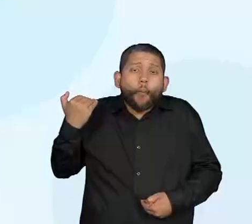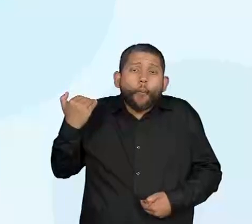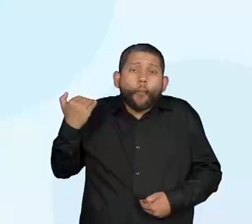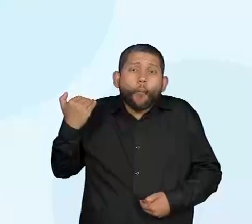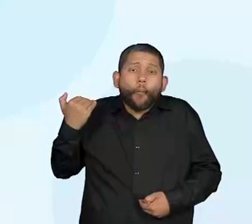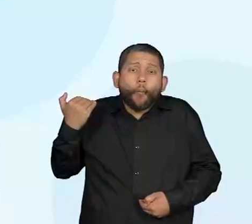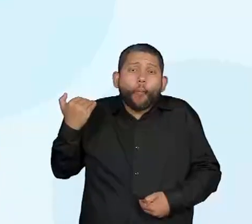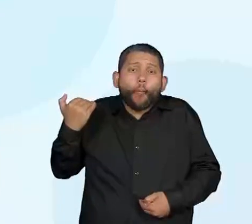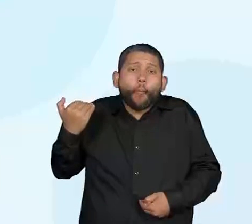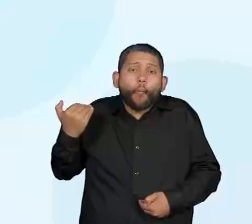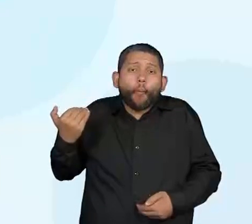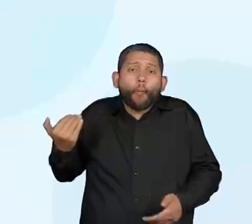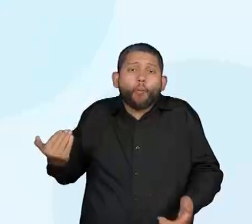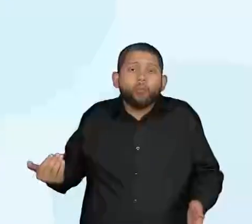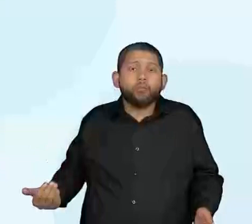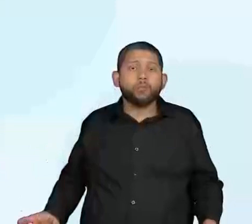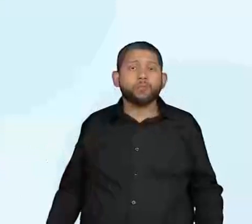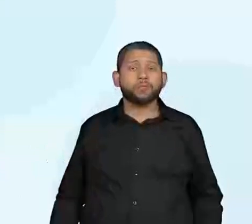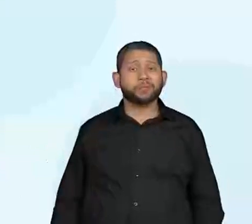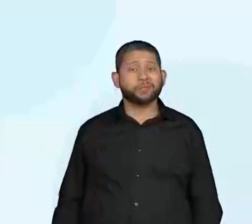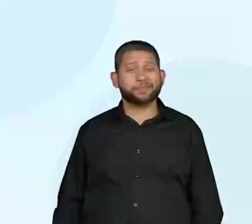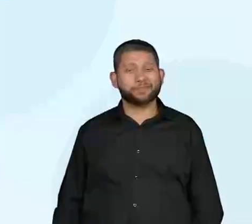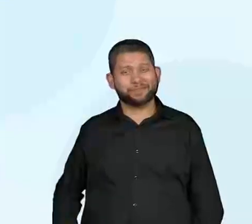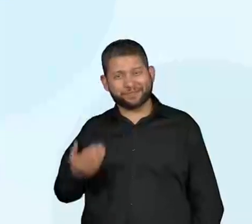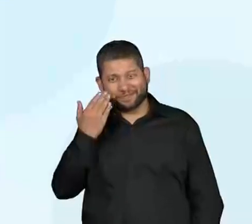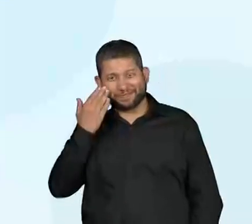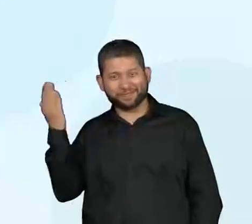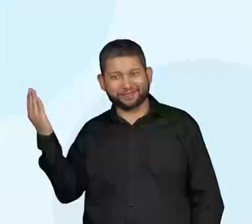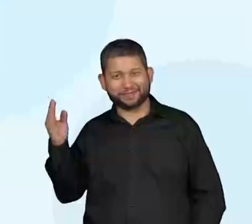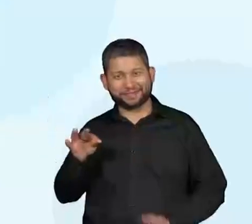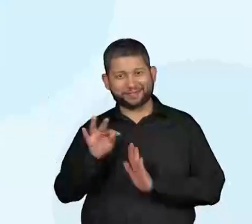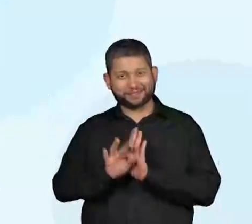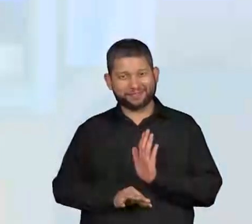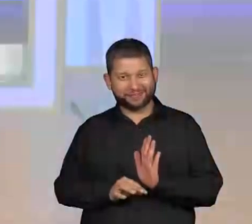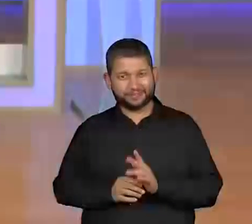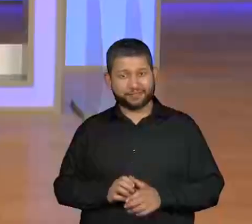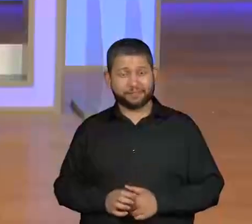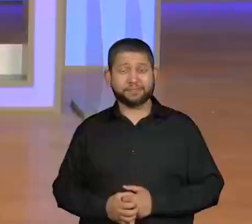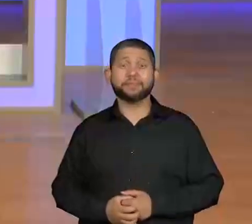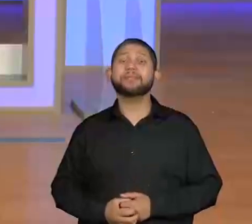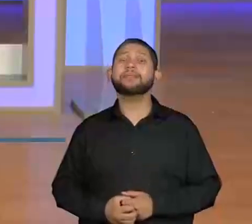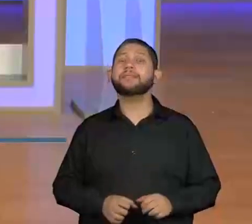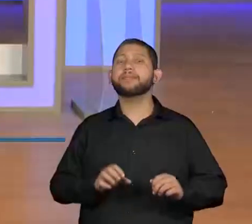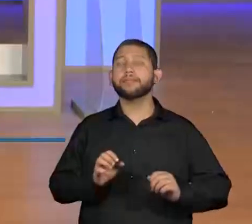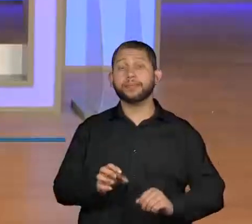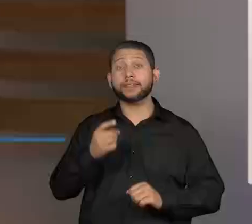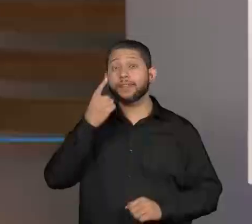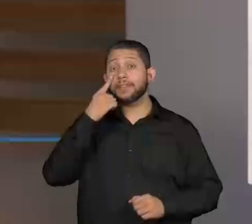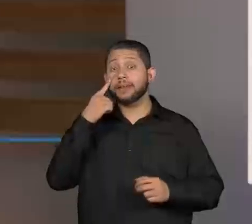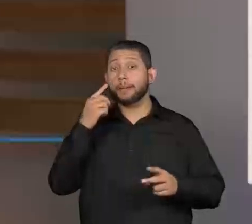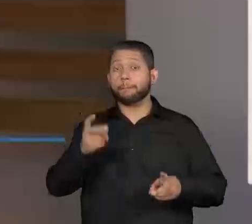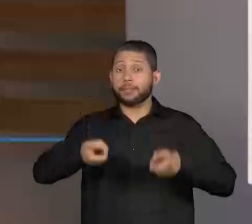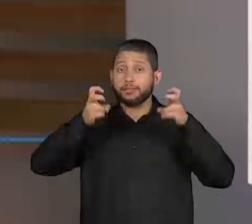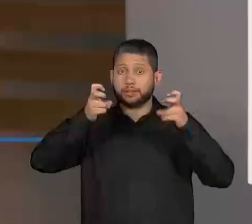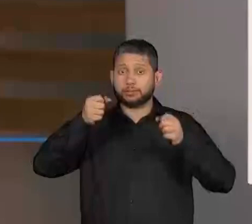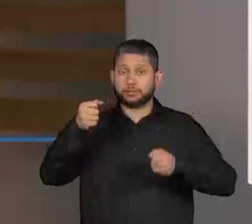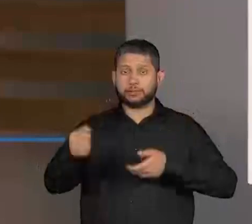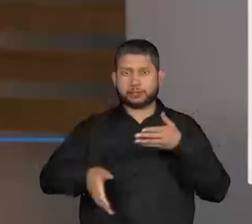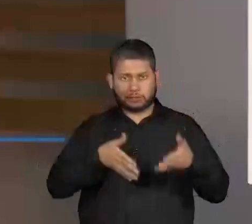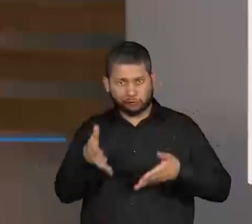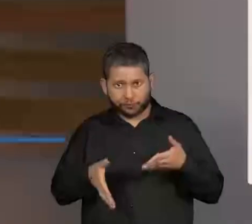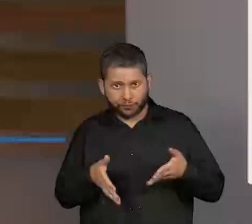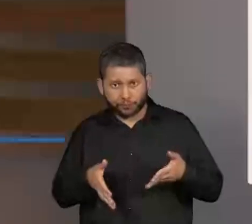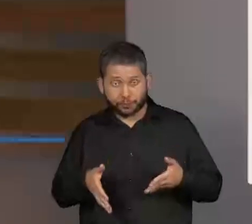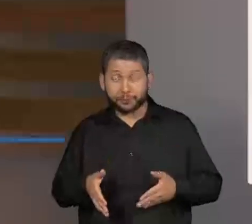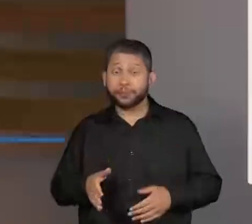da nossa texto teatral. Muito bem. Então, o é legal eu perceber? Que toda vez que existe